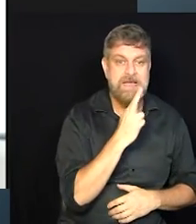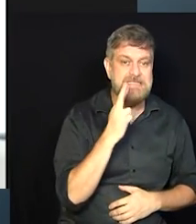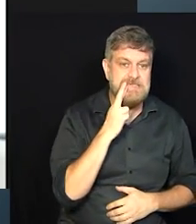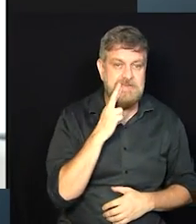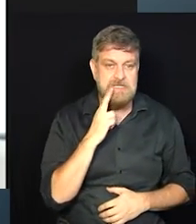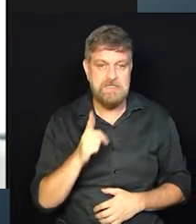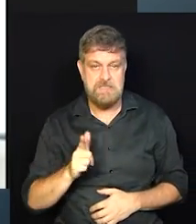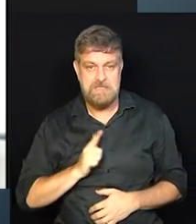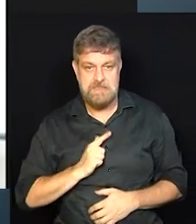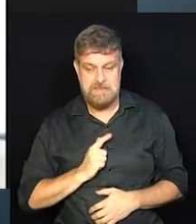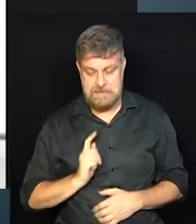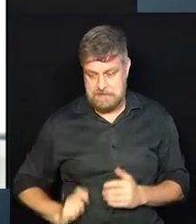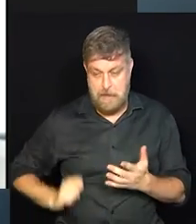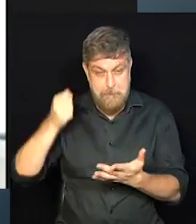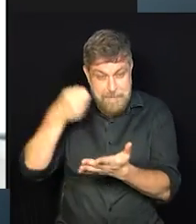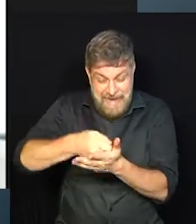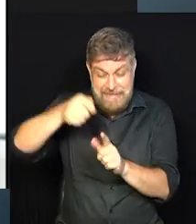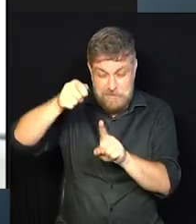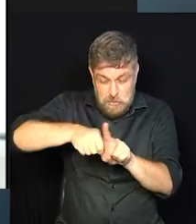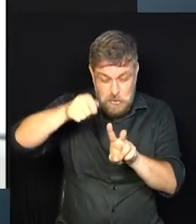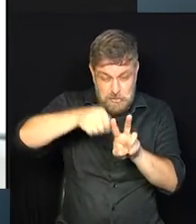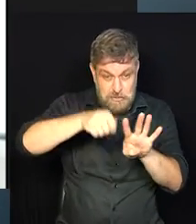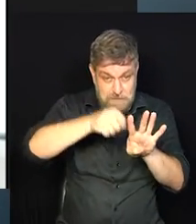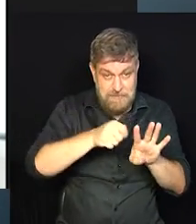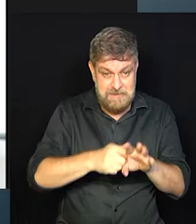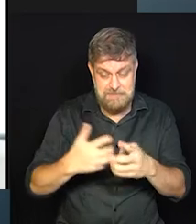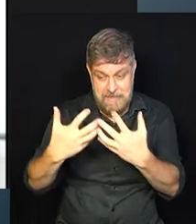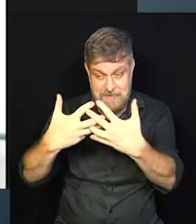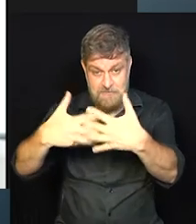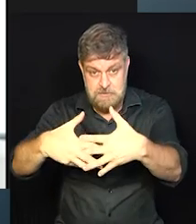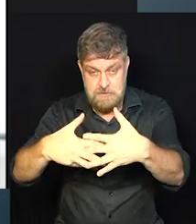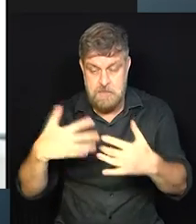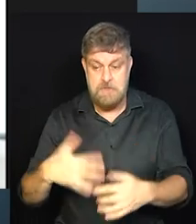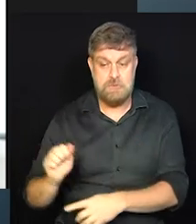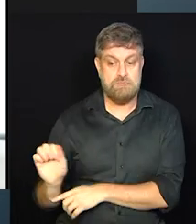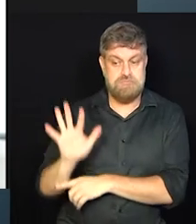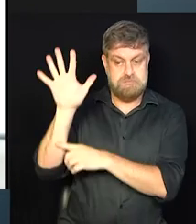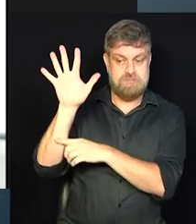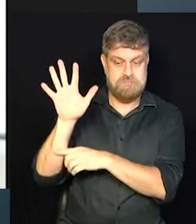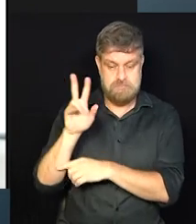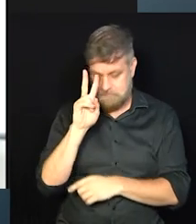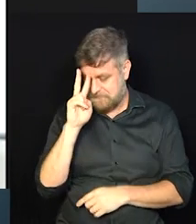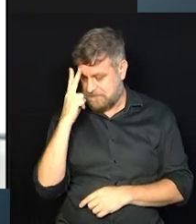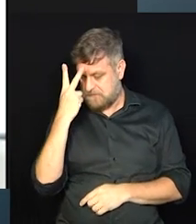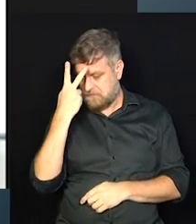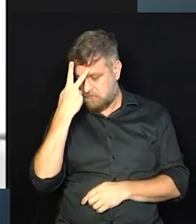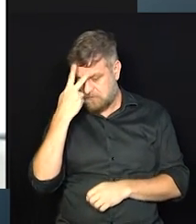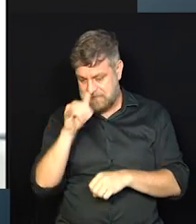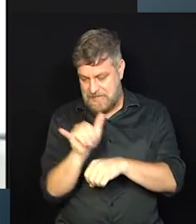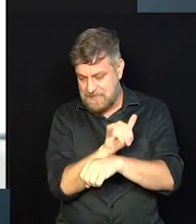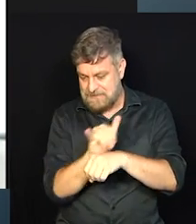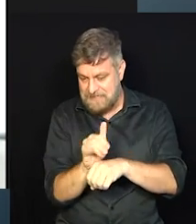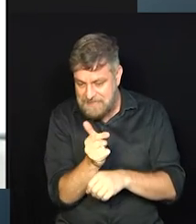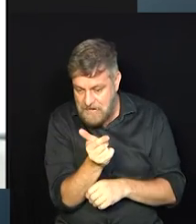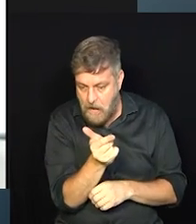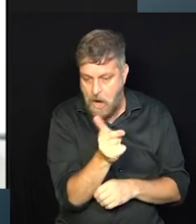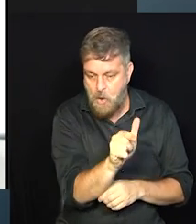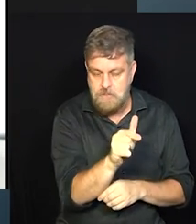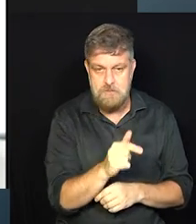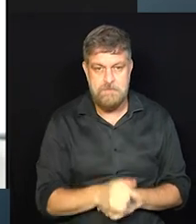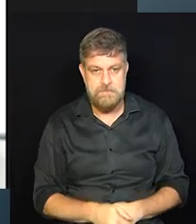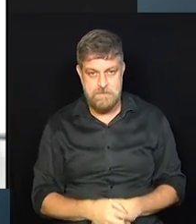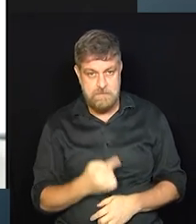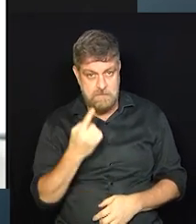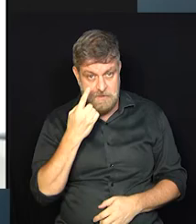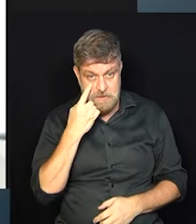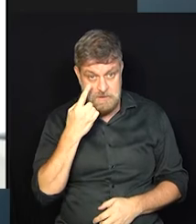enfim, qualquer coisa que tem esse custo fixo para se manter de pé alto, teve que se reinventar, e aí a gente vê uma